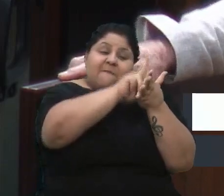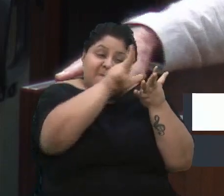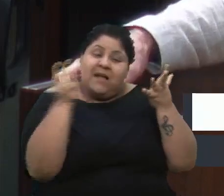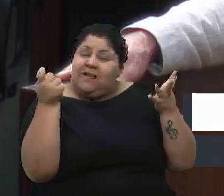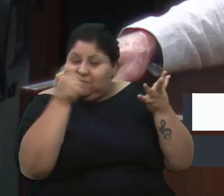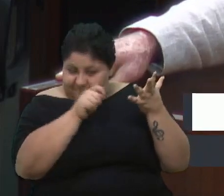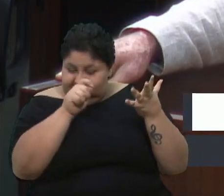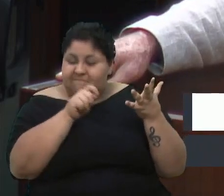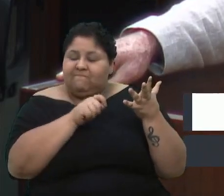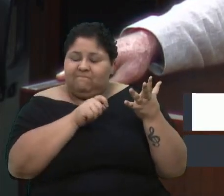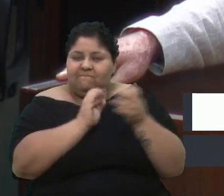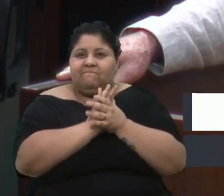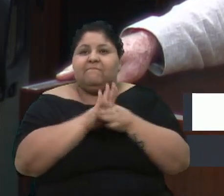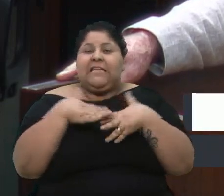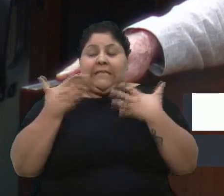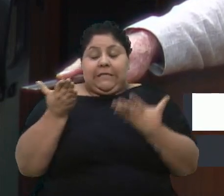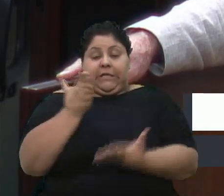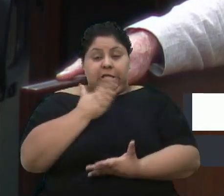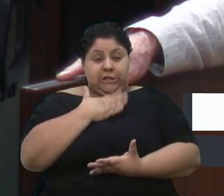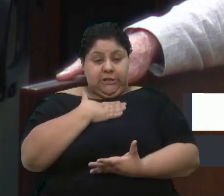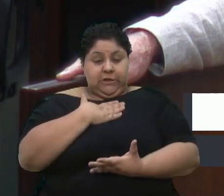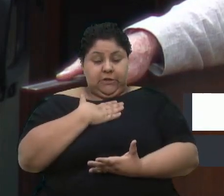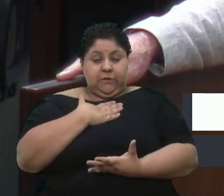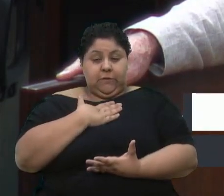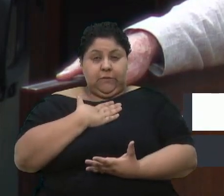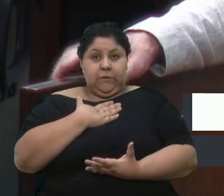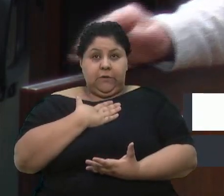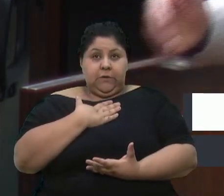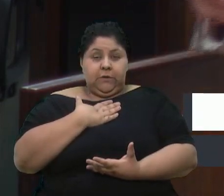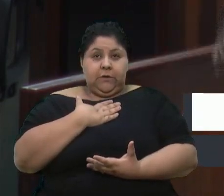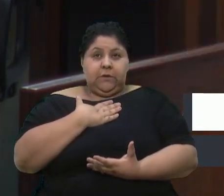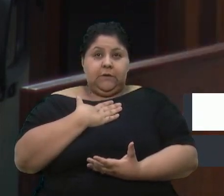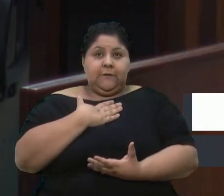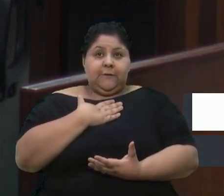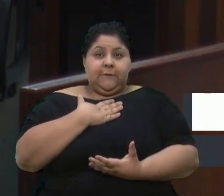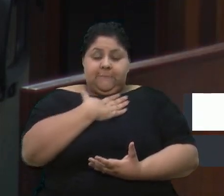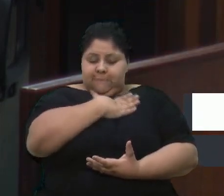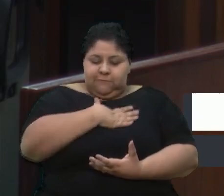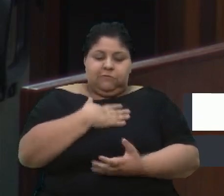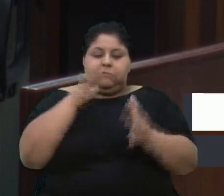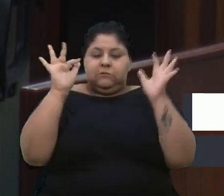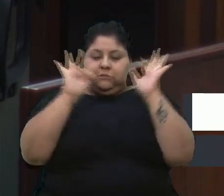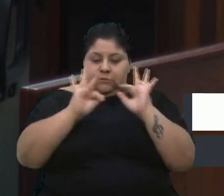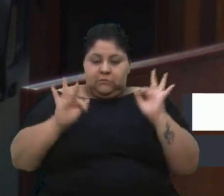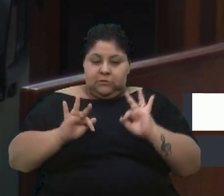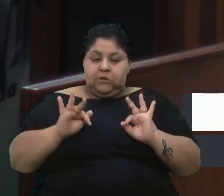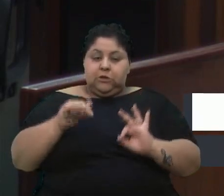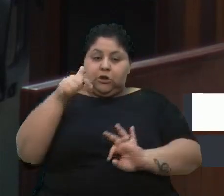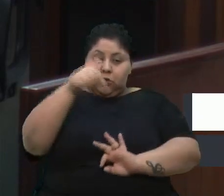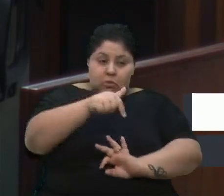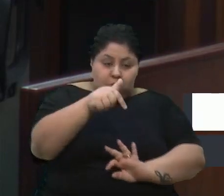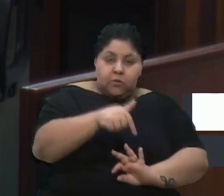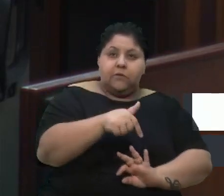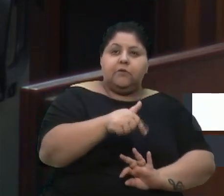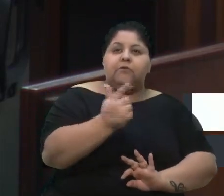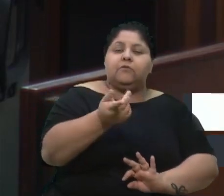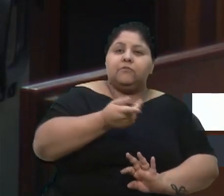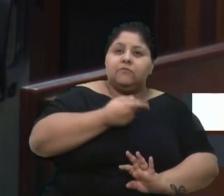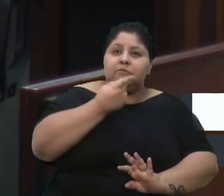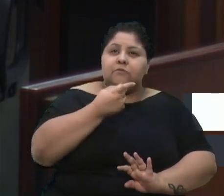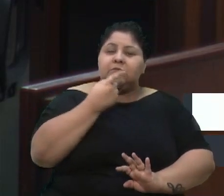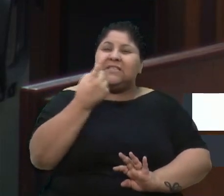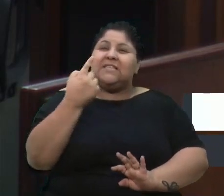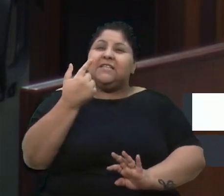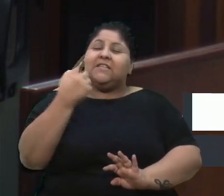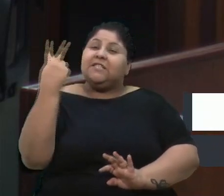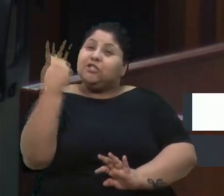Então, eu me sinto feliz por estar hoje aqui, falando de duas